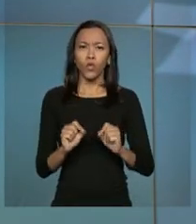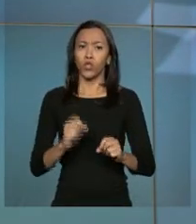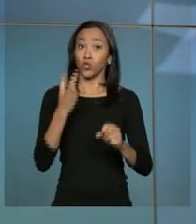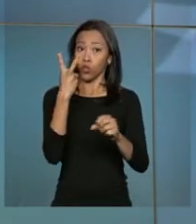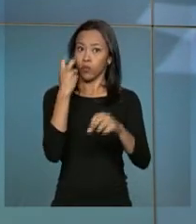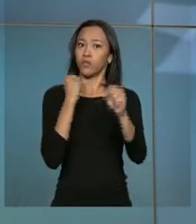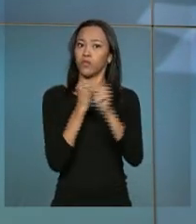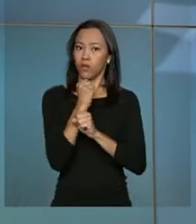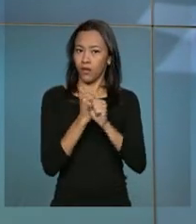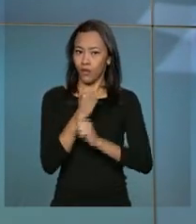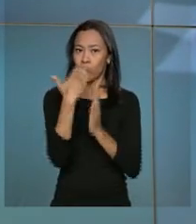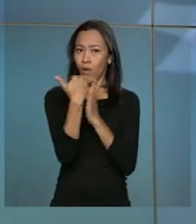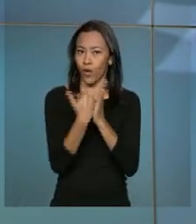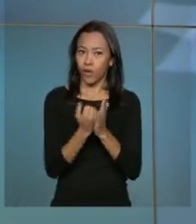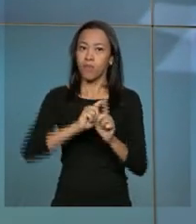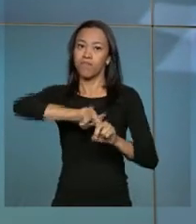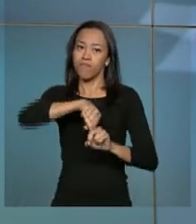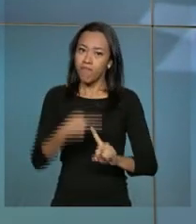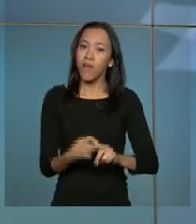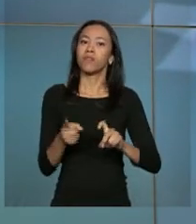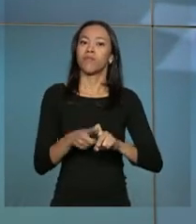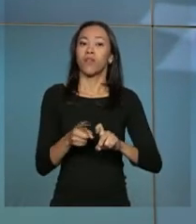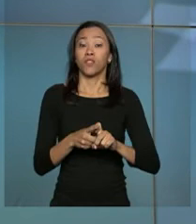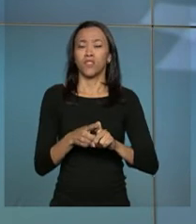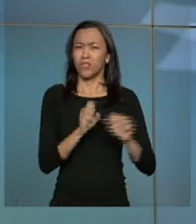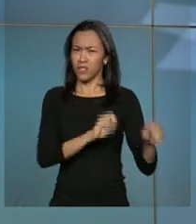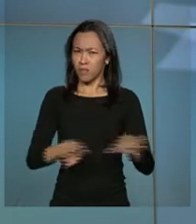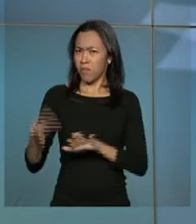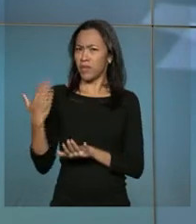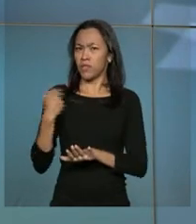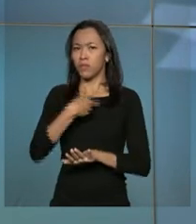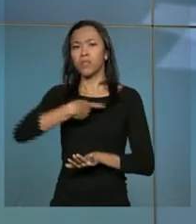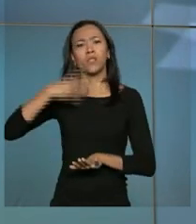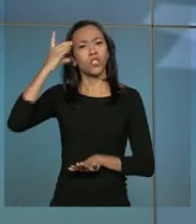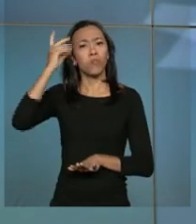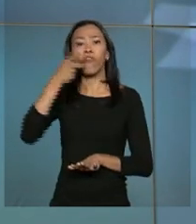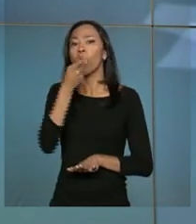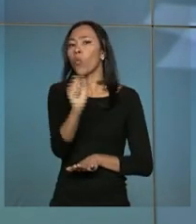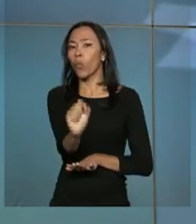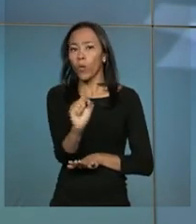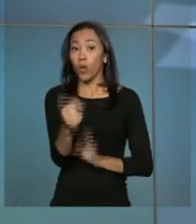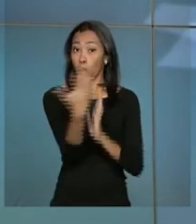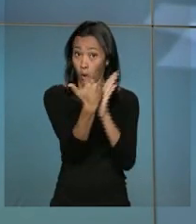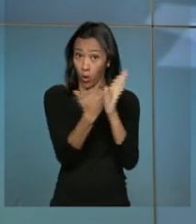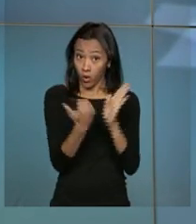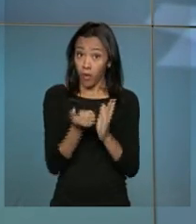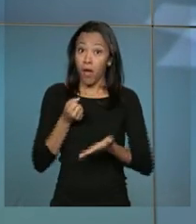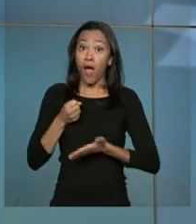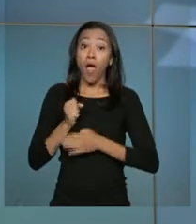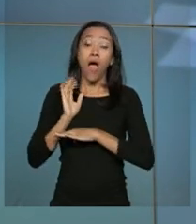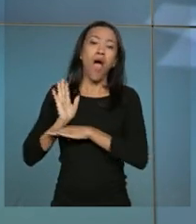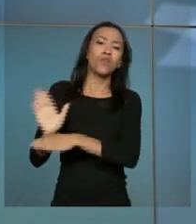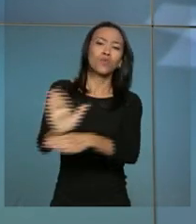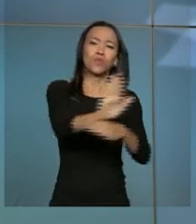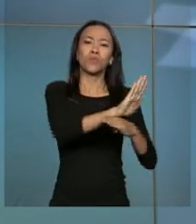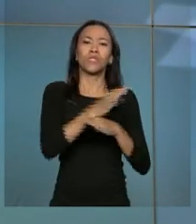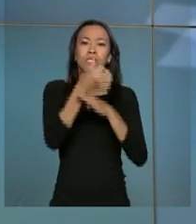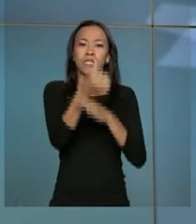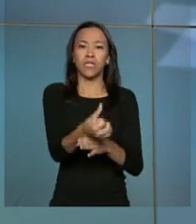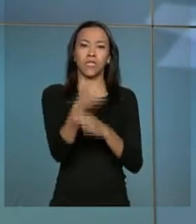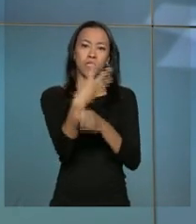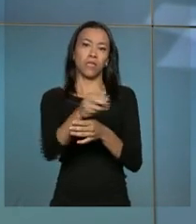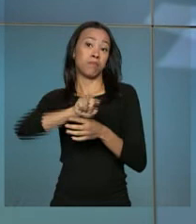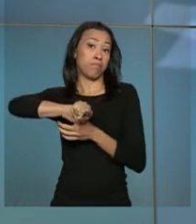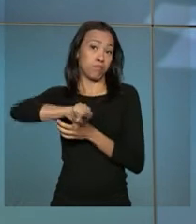os dois anos do Mais Médicos. E na semana passada, a presidenta Dilma Rousseff destacou que o programa leva assistência a 63 milhões